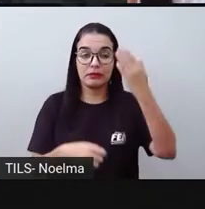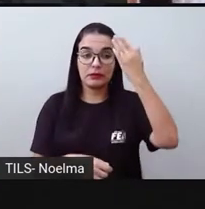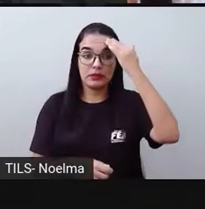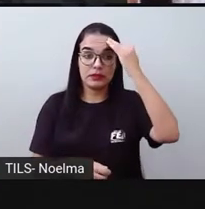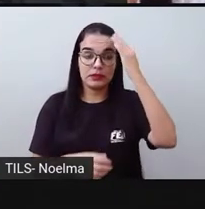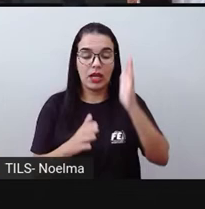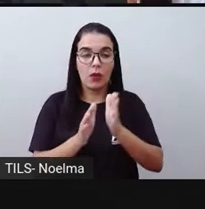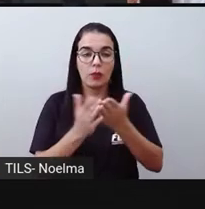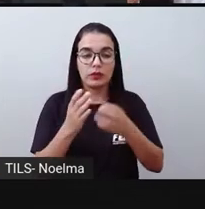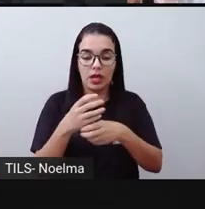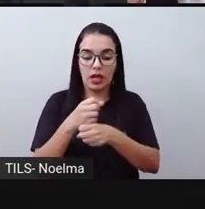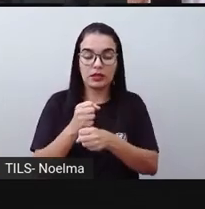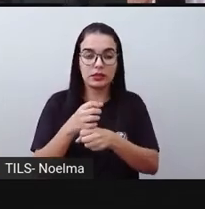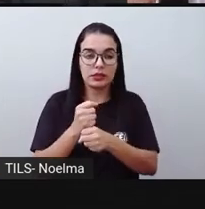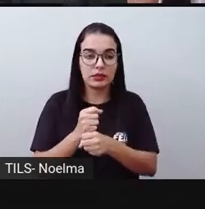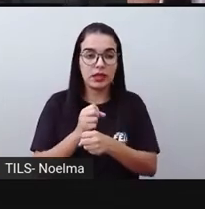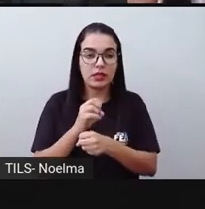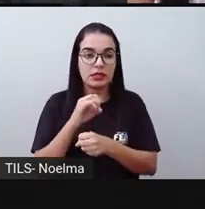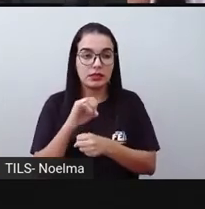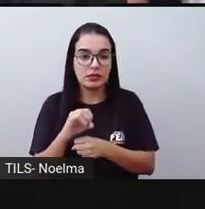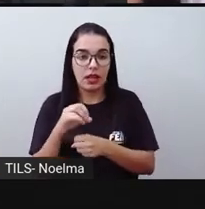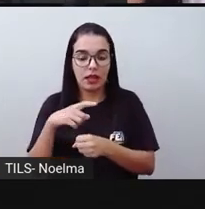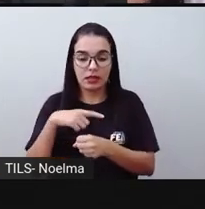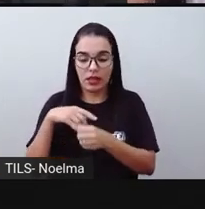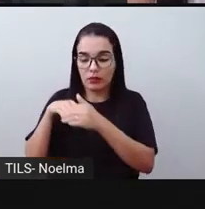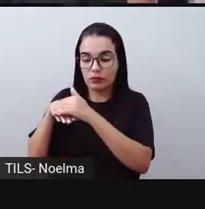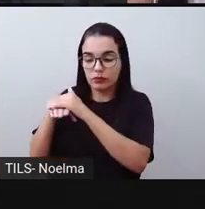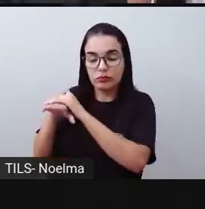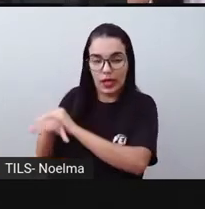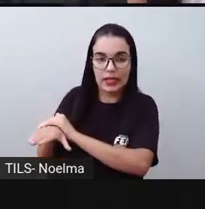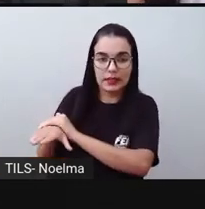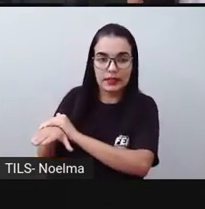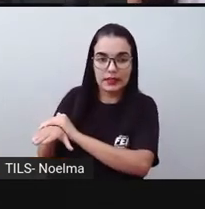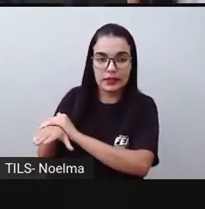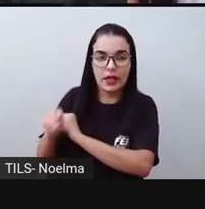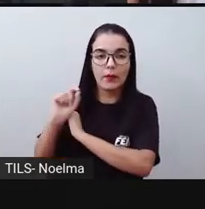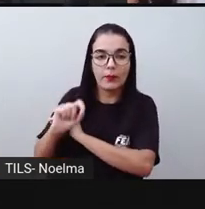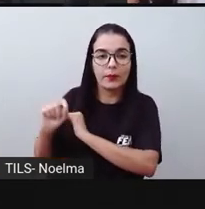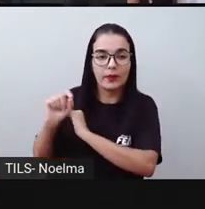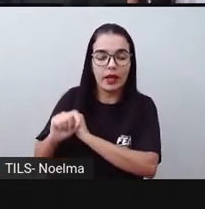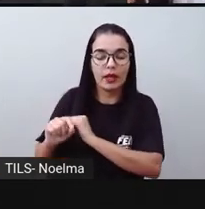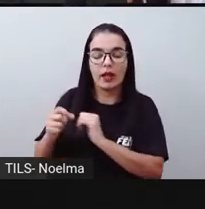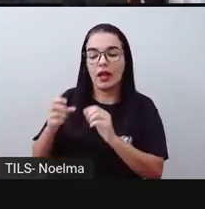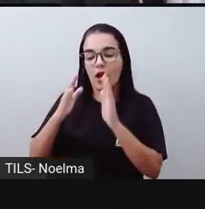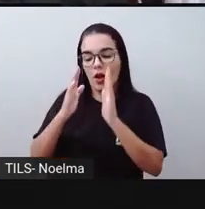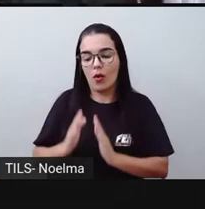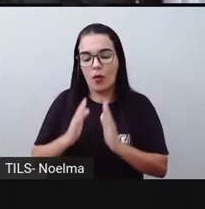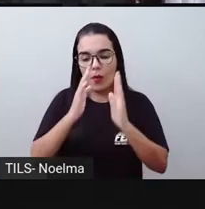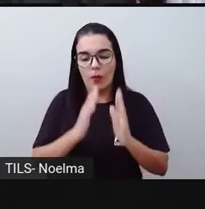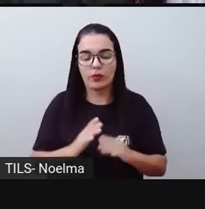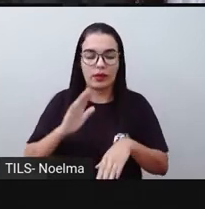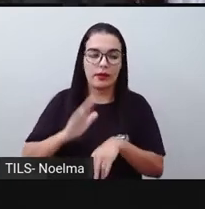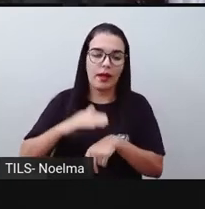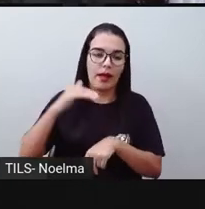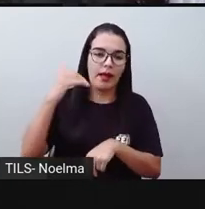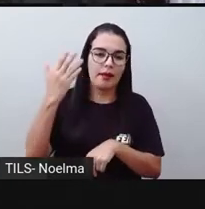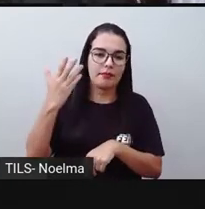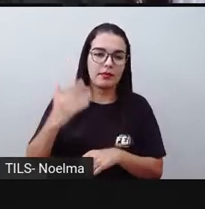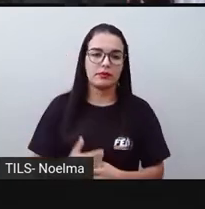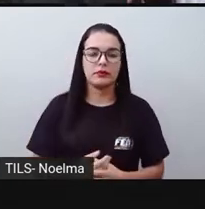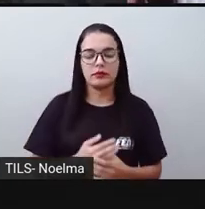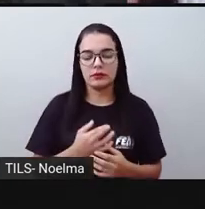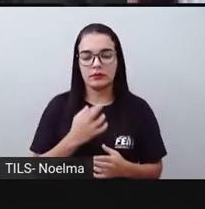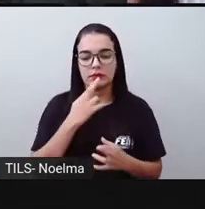adição, ela acontece com reserva, e o que é essa reserva? É justamente, né, a ordem a mais que aparece nos resultados,